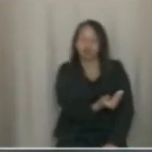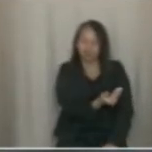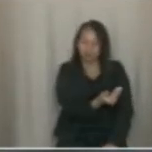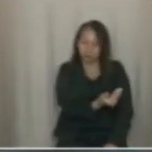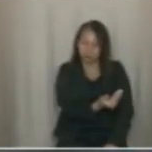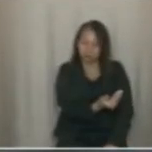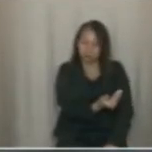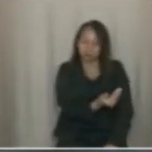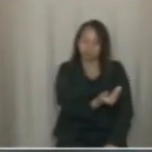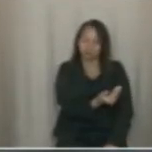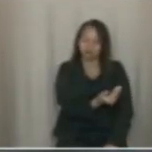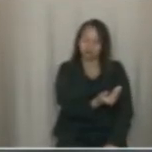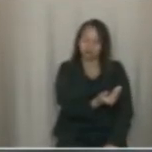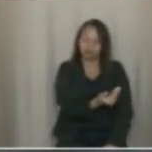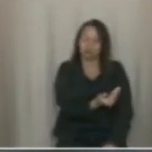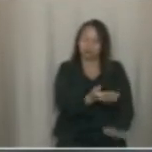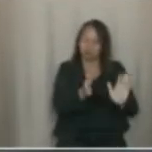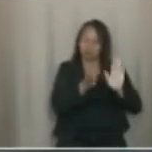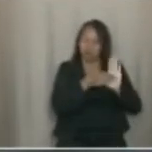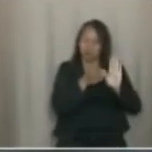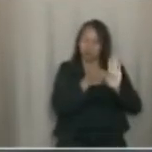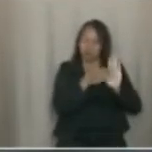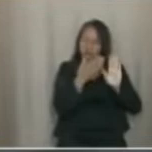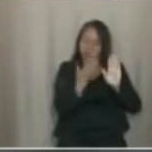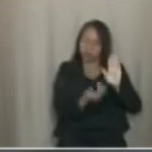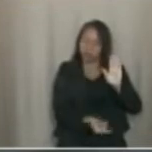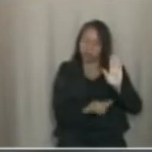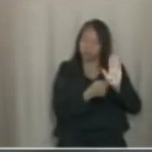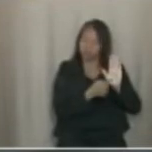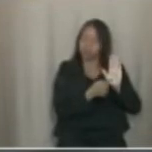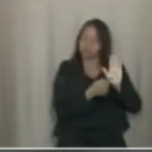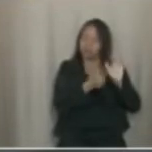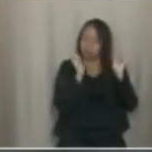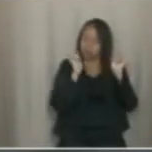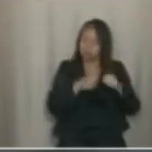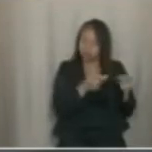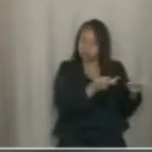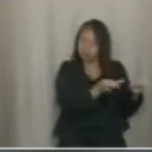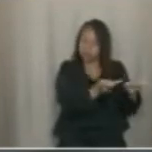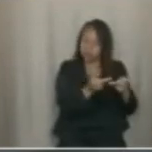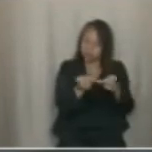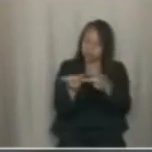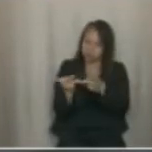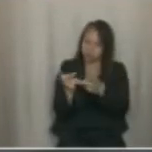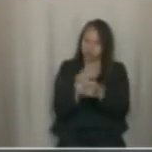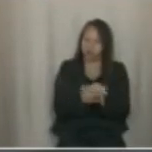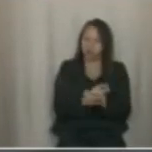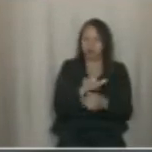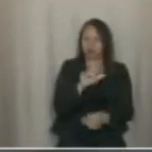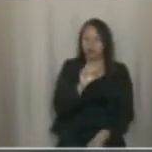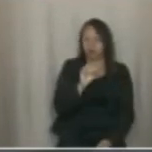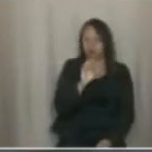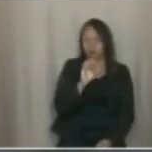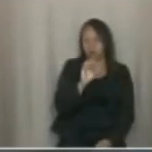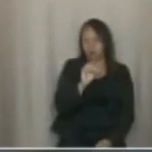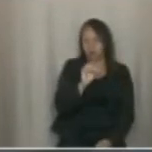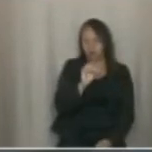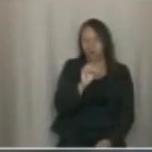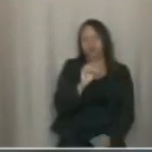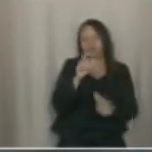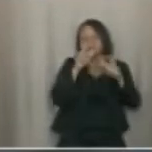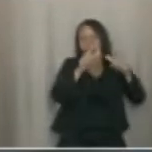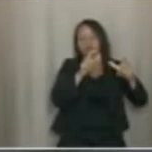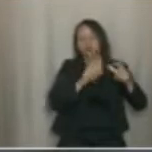proposições para que possamos visitar em loco as áreas que